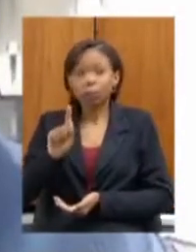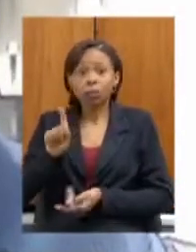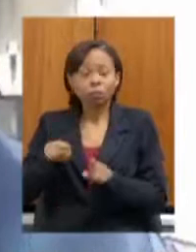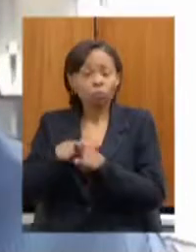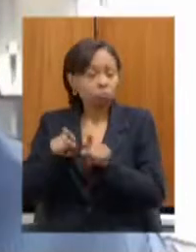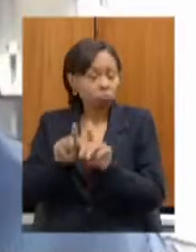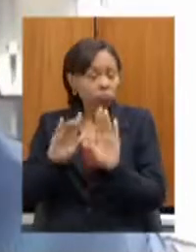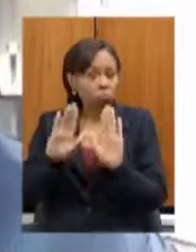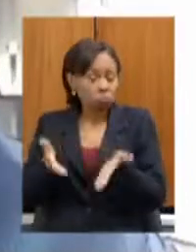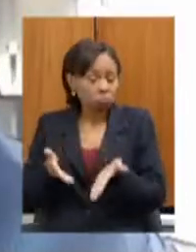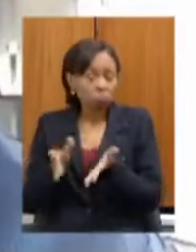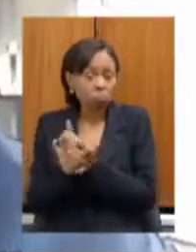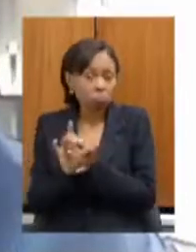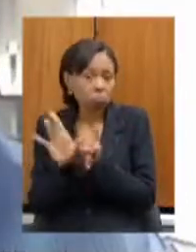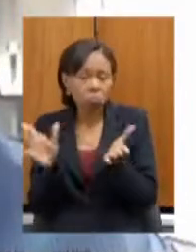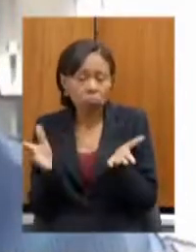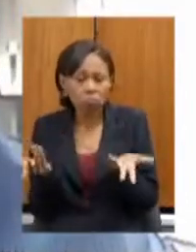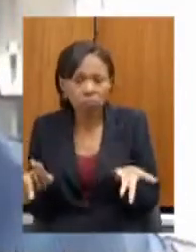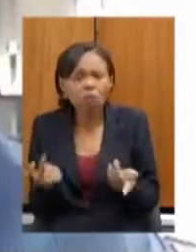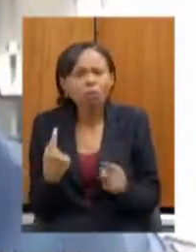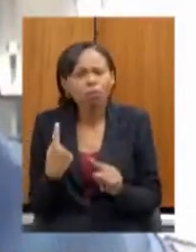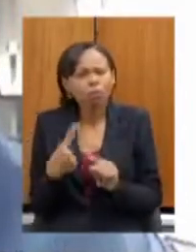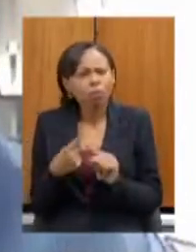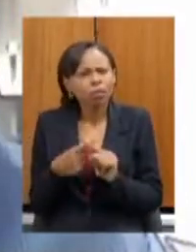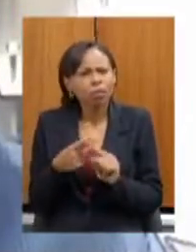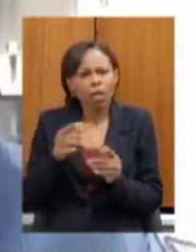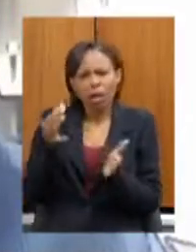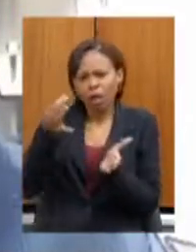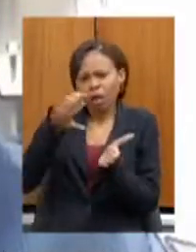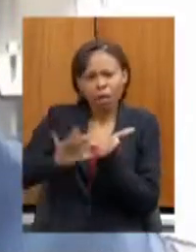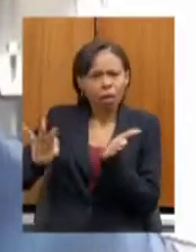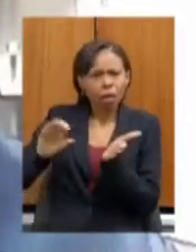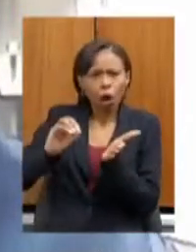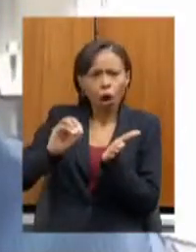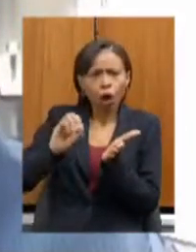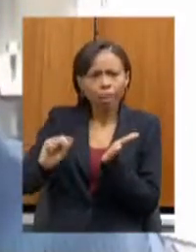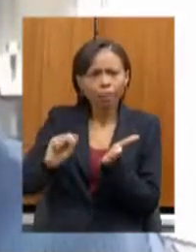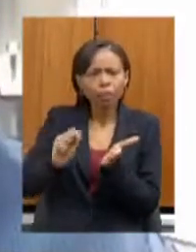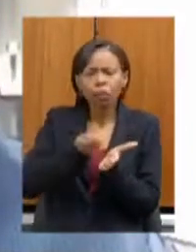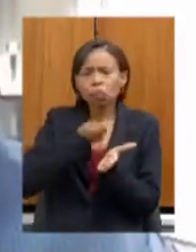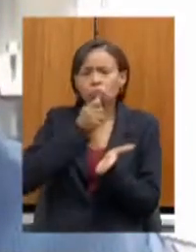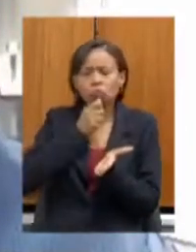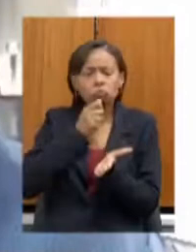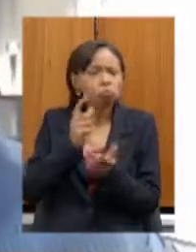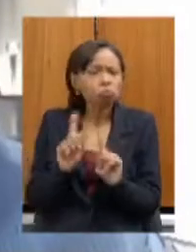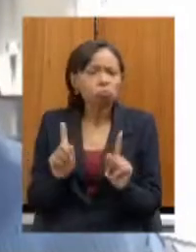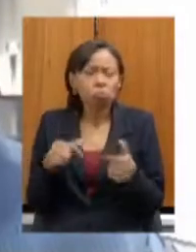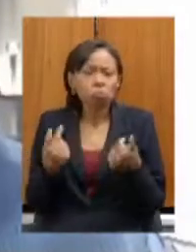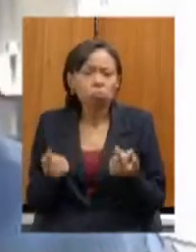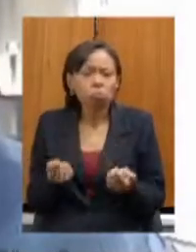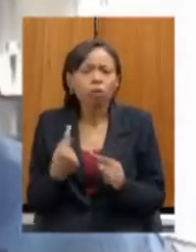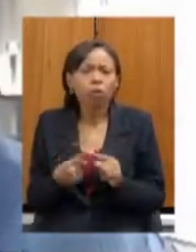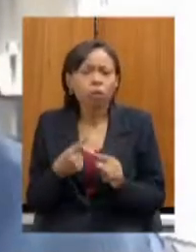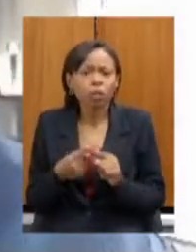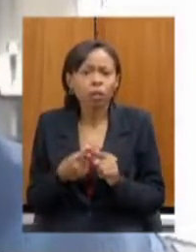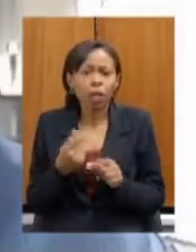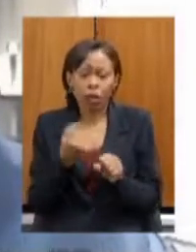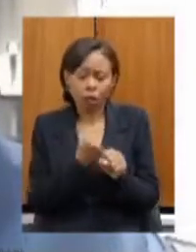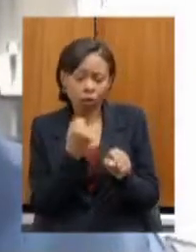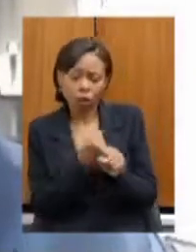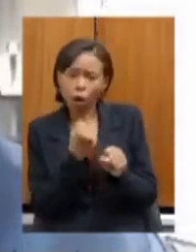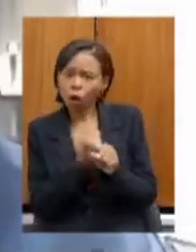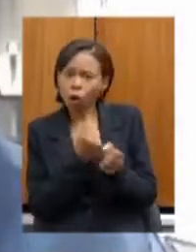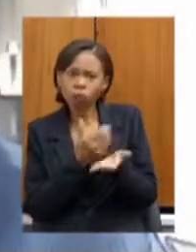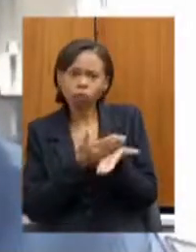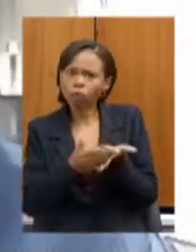que a ordem de serviço ainda não foi assinada e se as obras ainda não começaram, por que